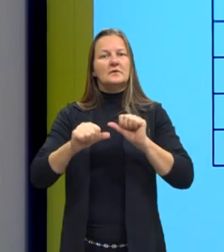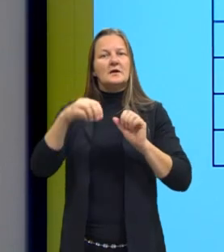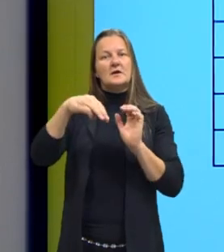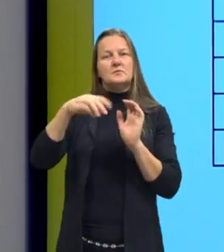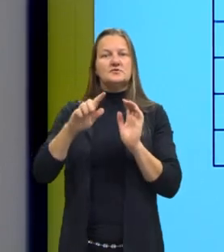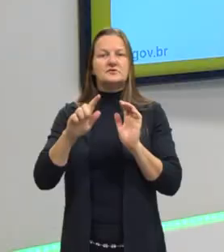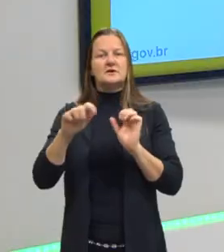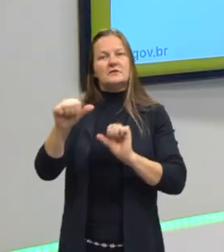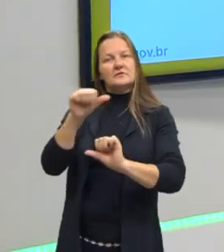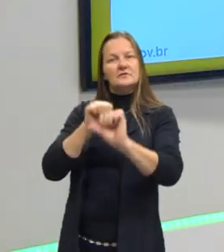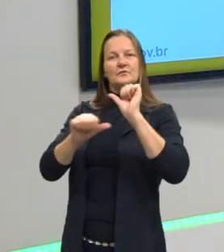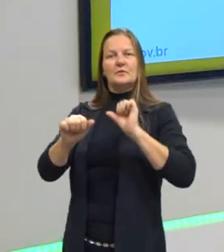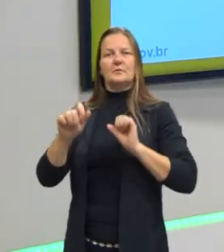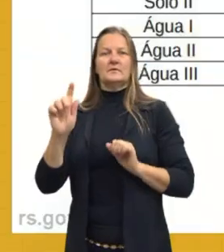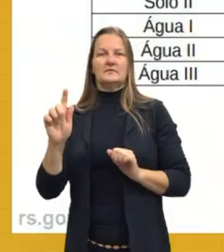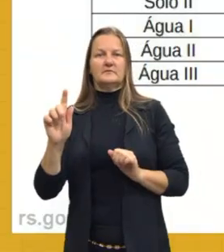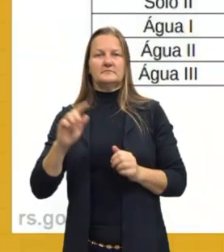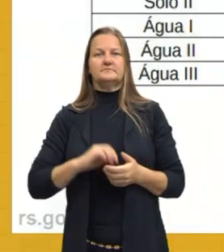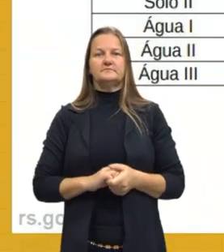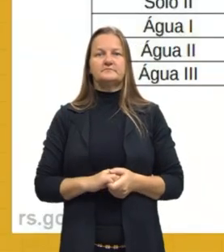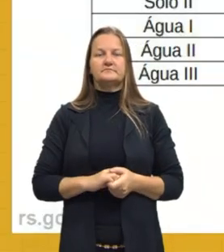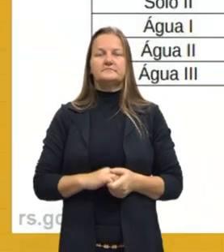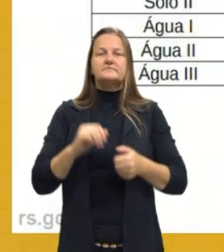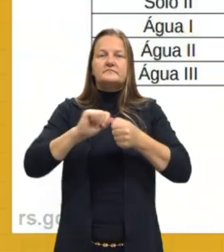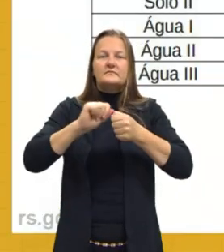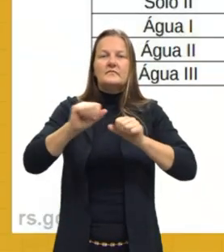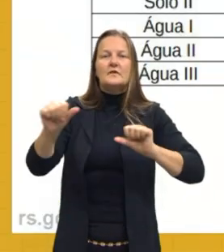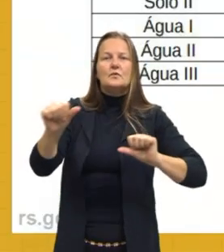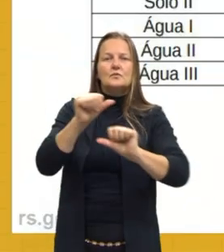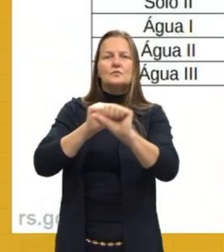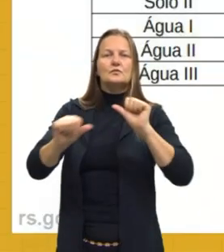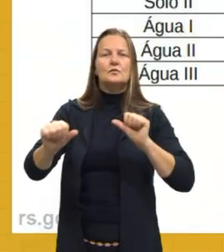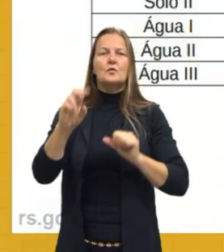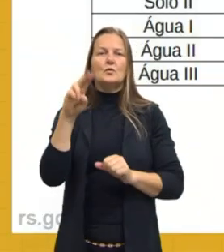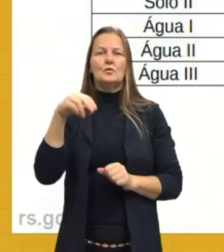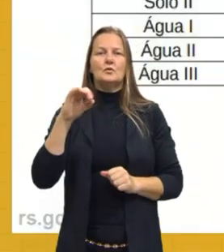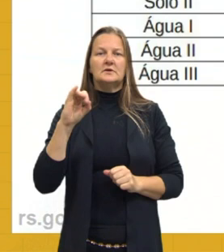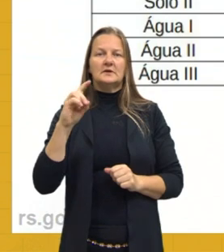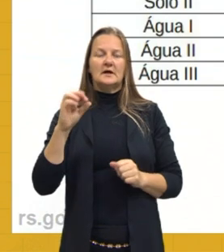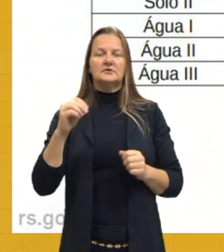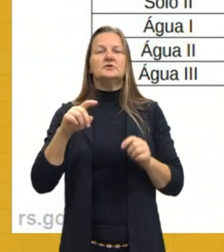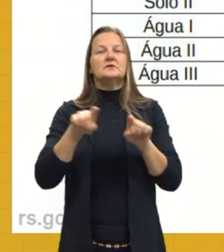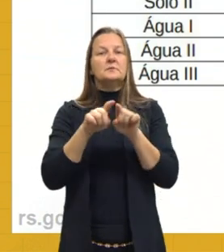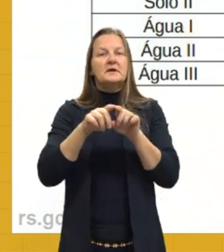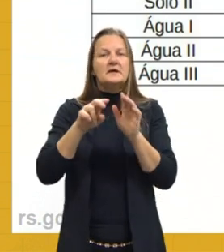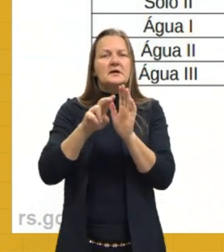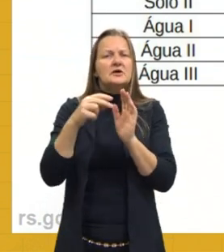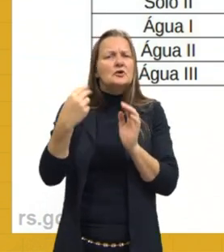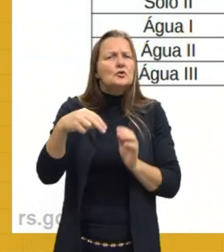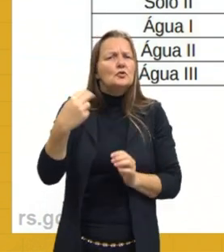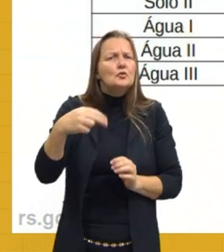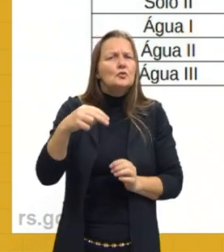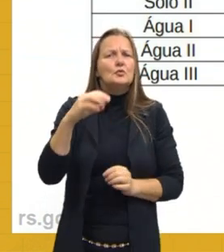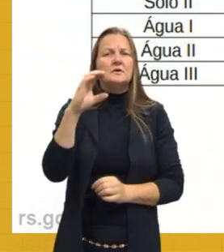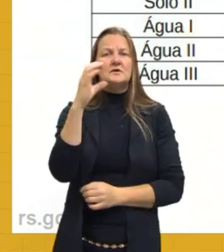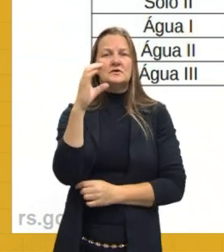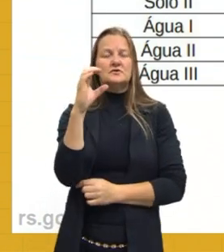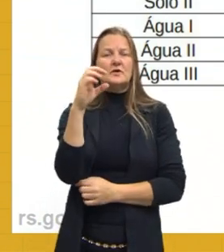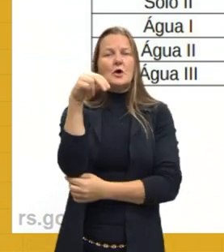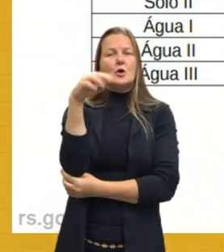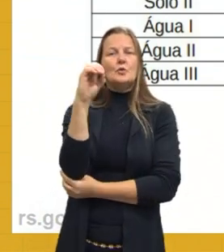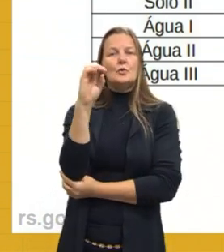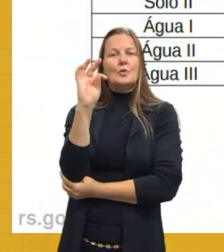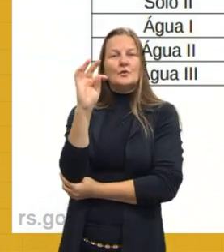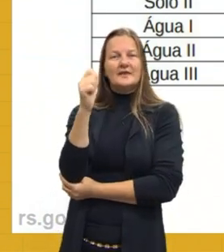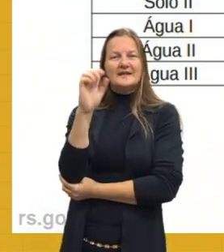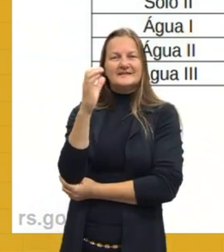para grama, fazendo a conversão de unidades e notação científica. Porque essa notação científica que eu sei que